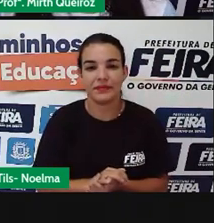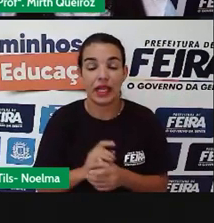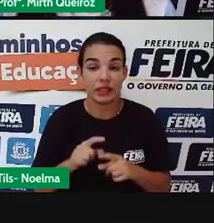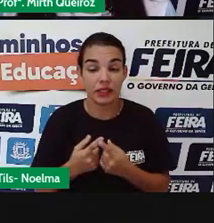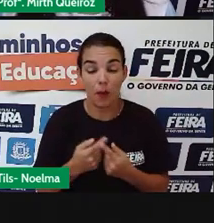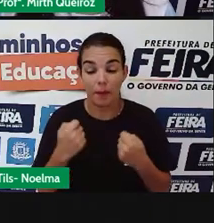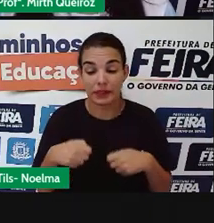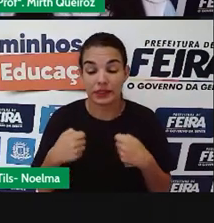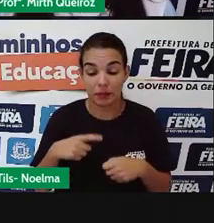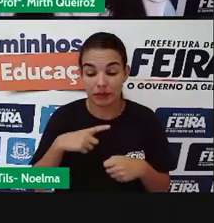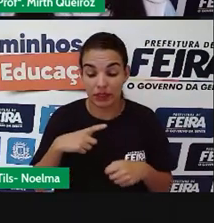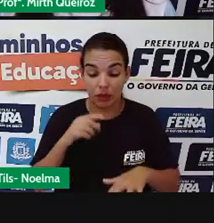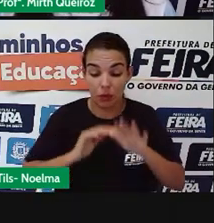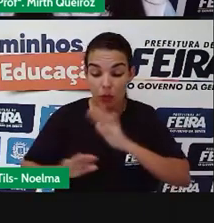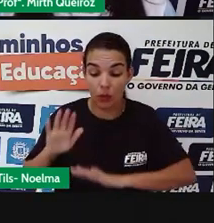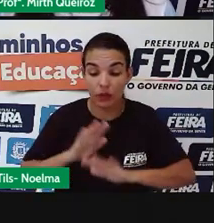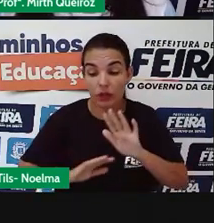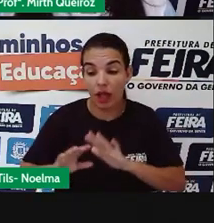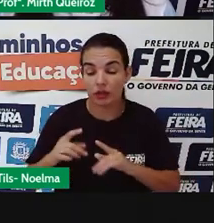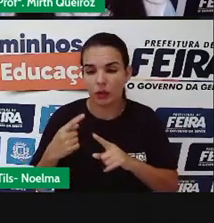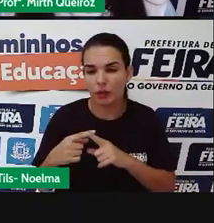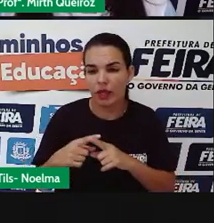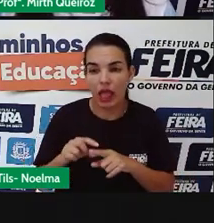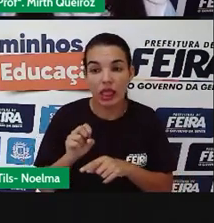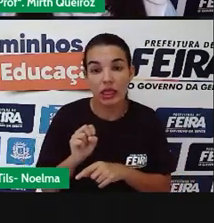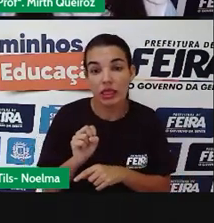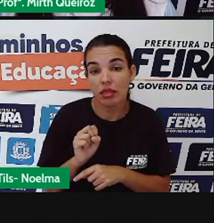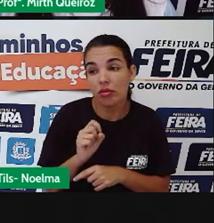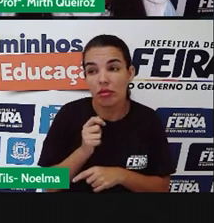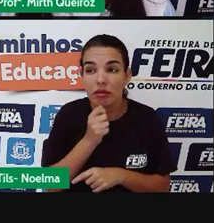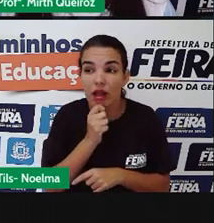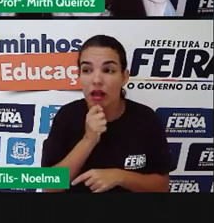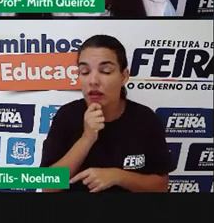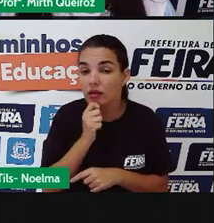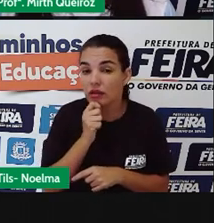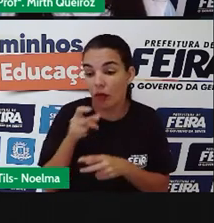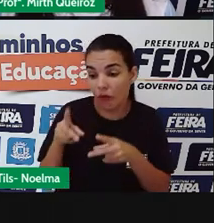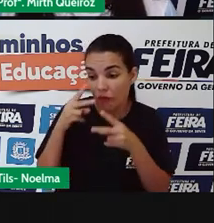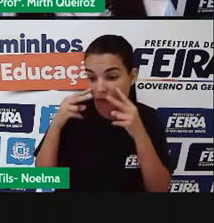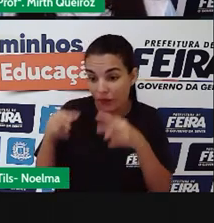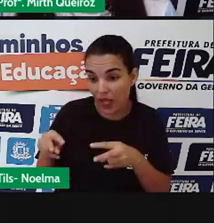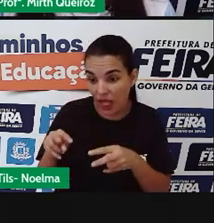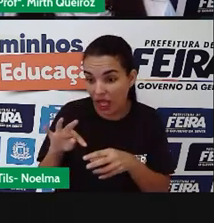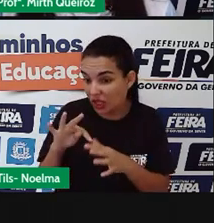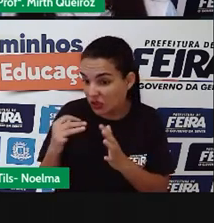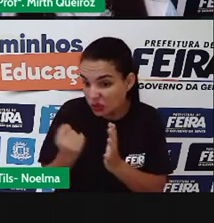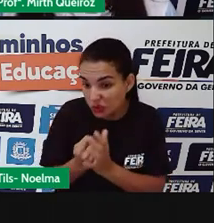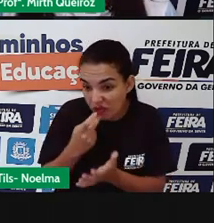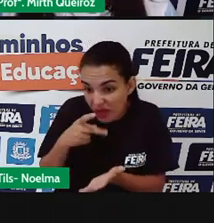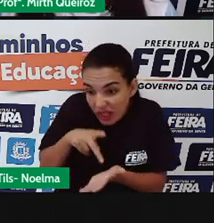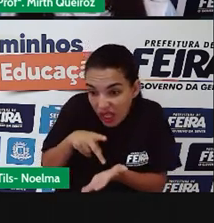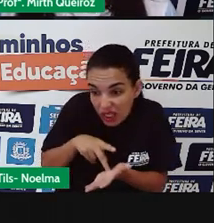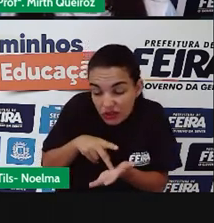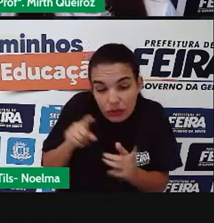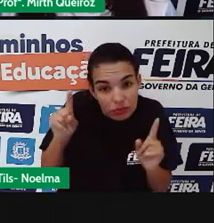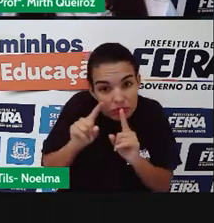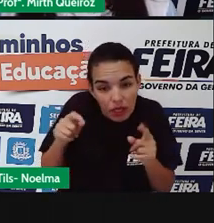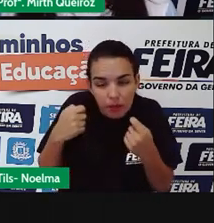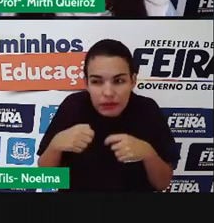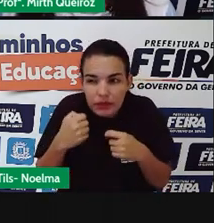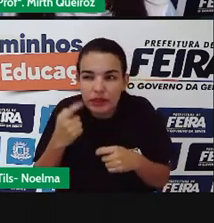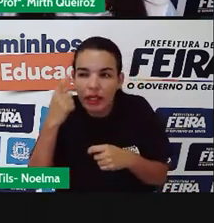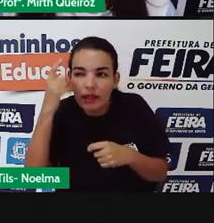né? Às vezes, a gente precisa ali começar a dialogar para tentar entender uma situação. Nem sempre aquilo que está mostrando a gente ali